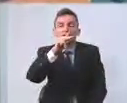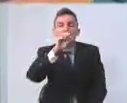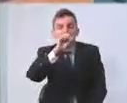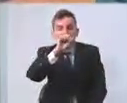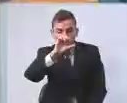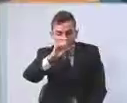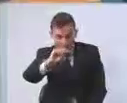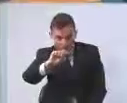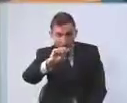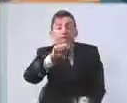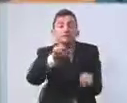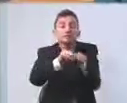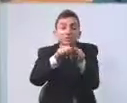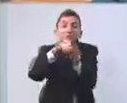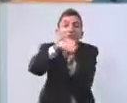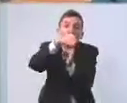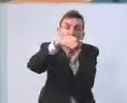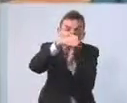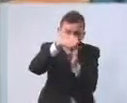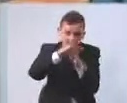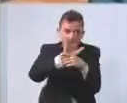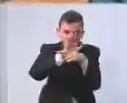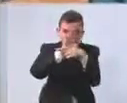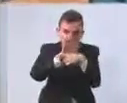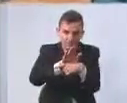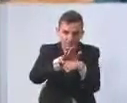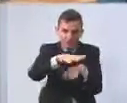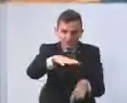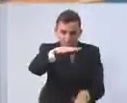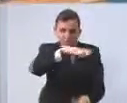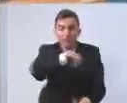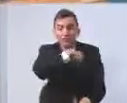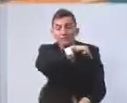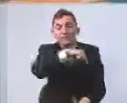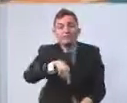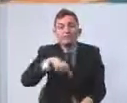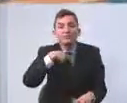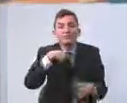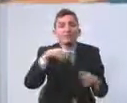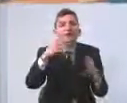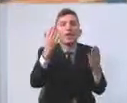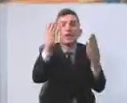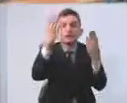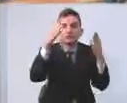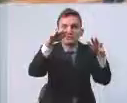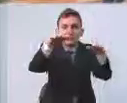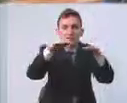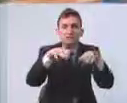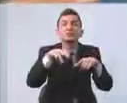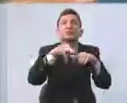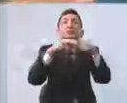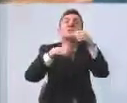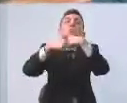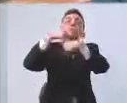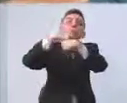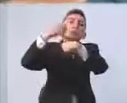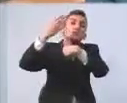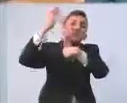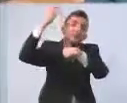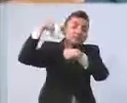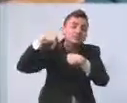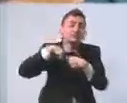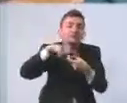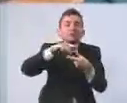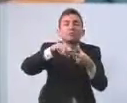Conselho de Assistência Social vieram aqui em audiência. Por quê? Porque o ano passado houve toda uma problemática em